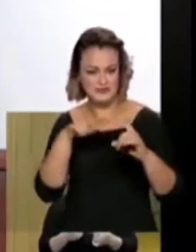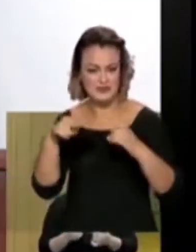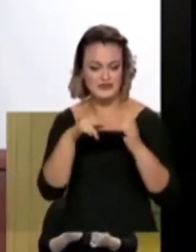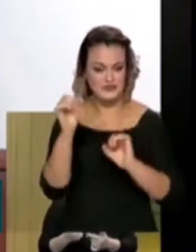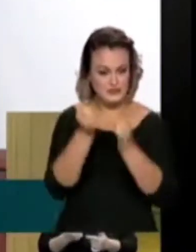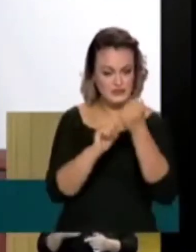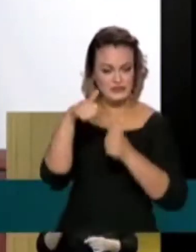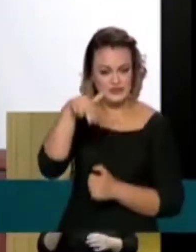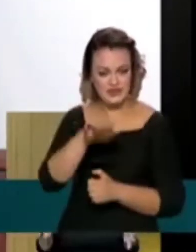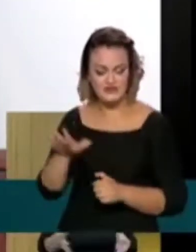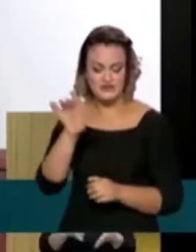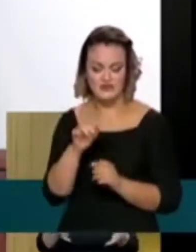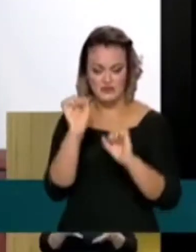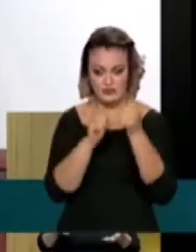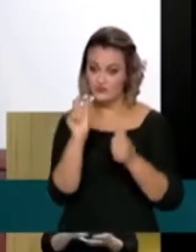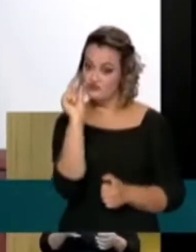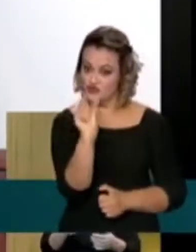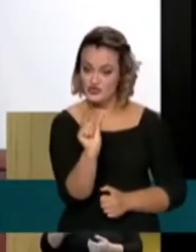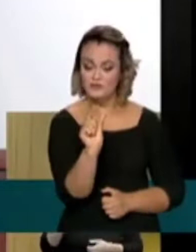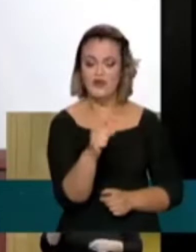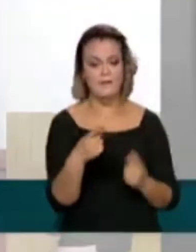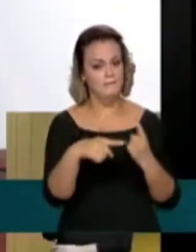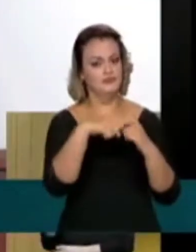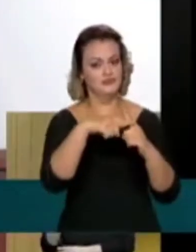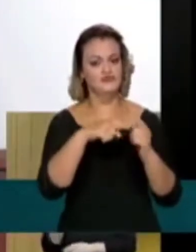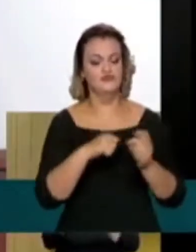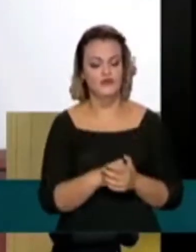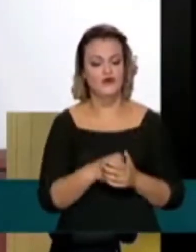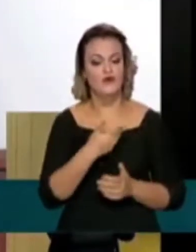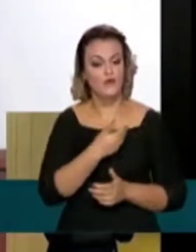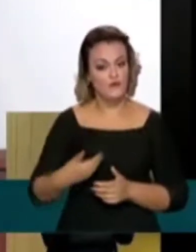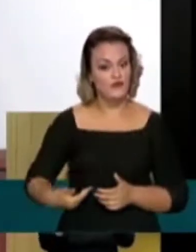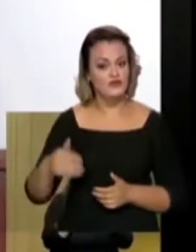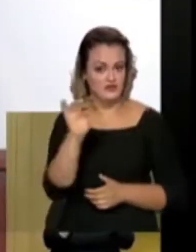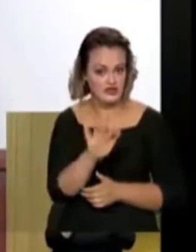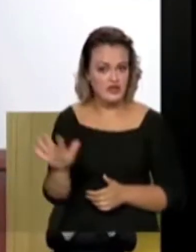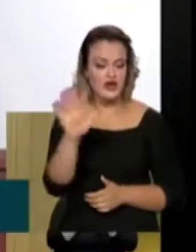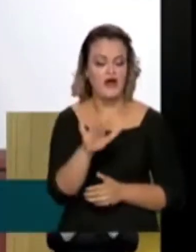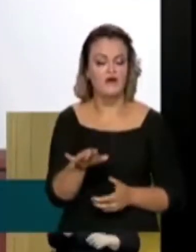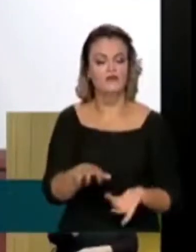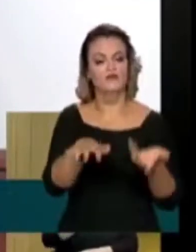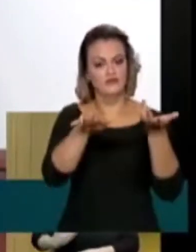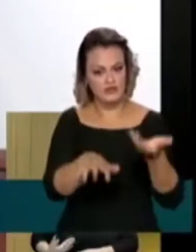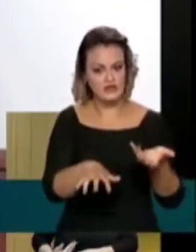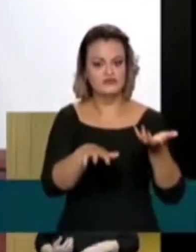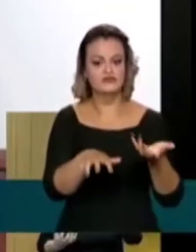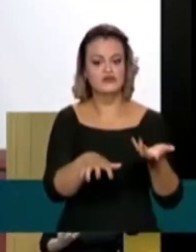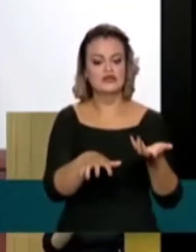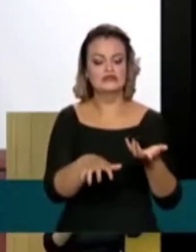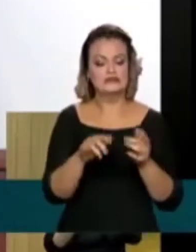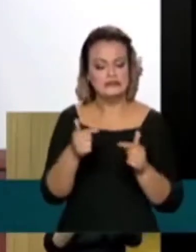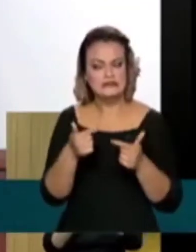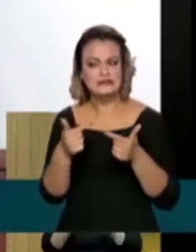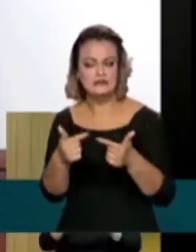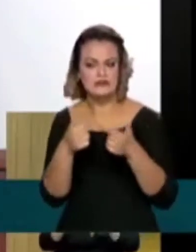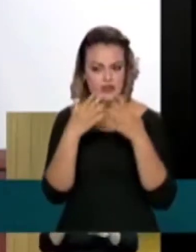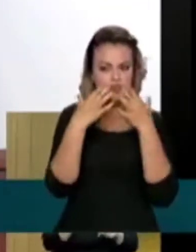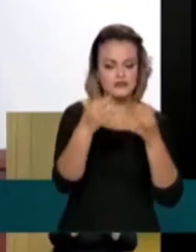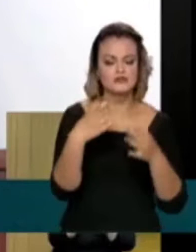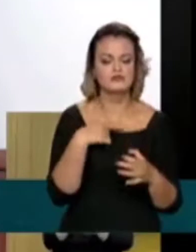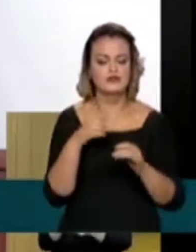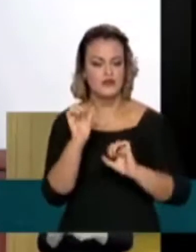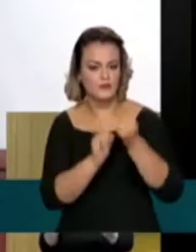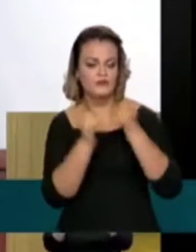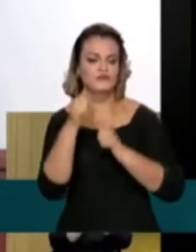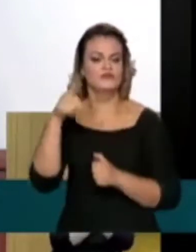produção nacional de semicondutores são muito positivas. Tanto o governo federal quanto o Congresso Nacional estão engajados na promoção da